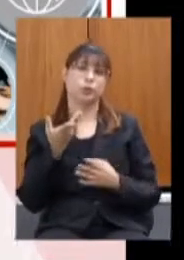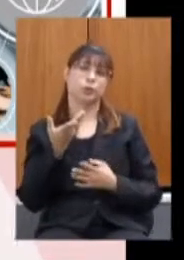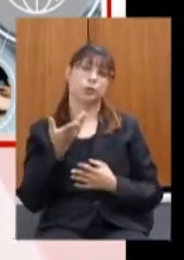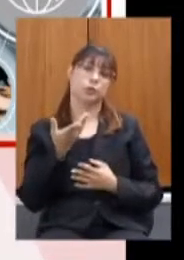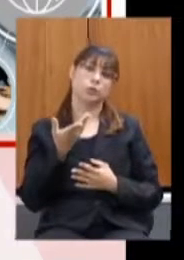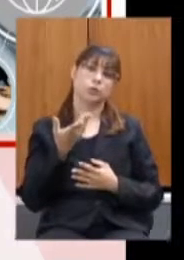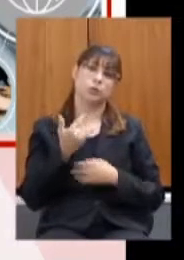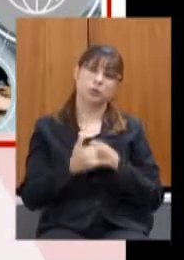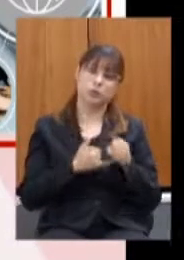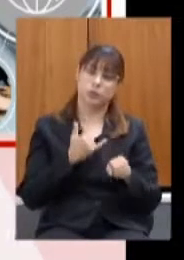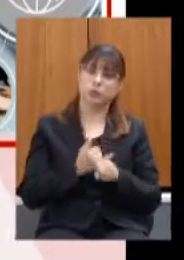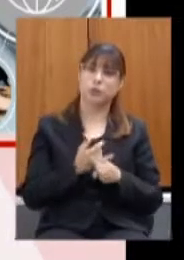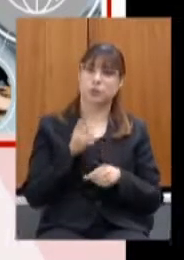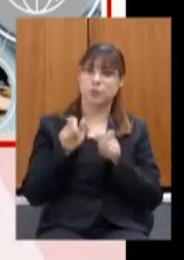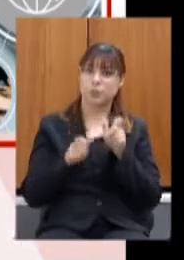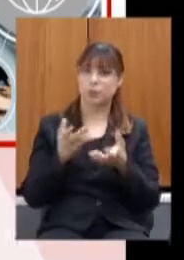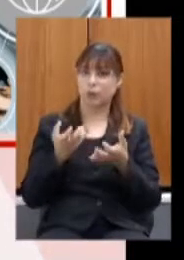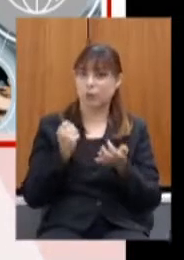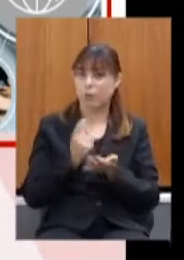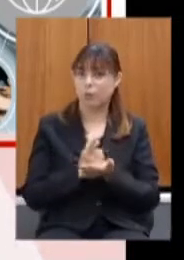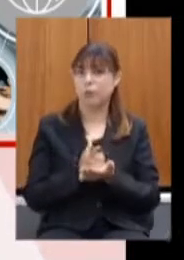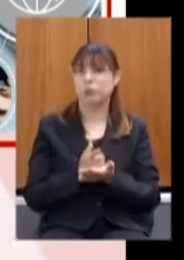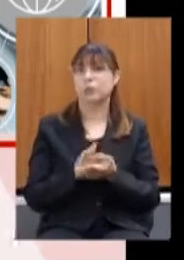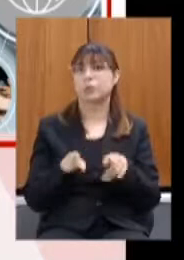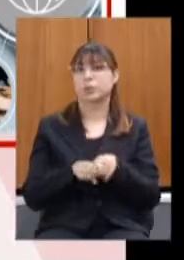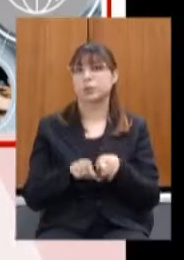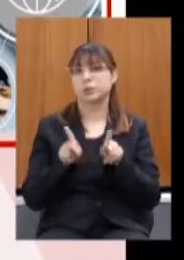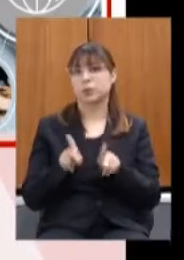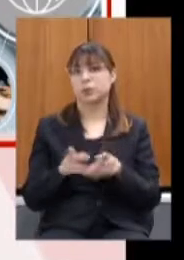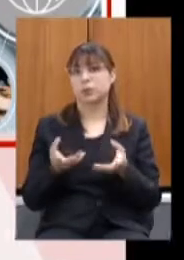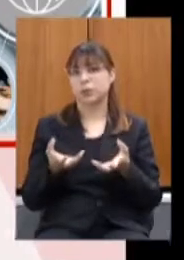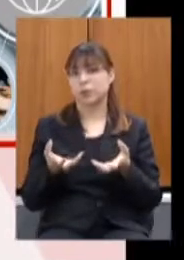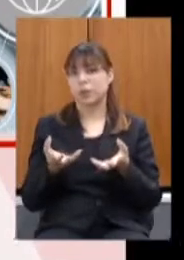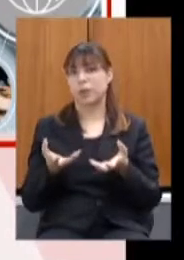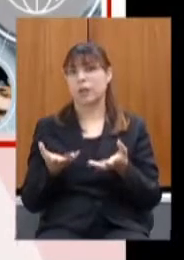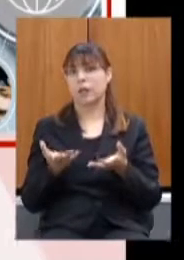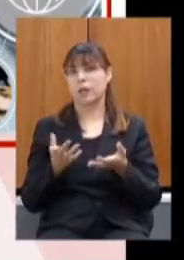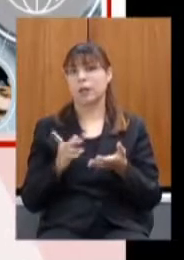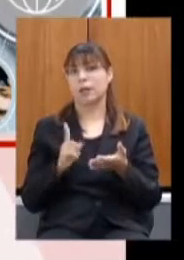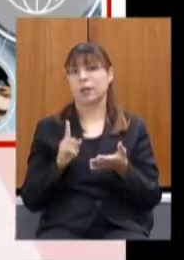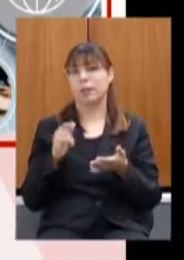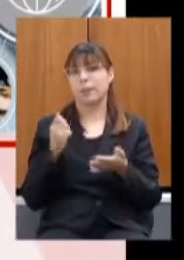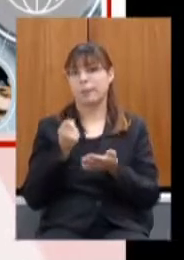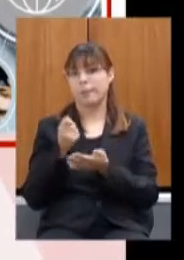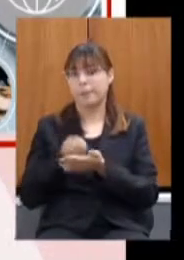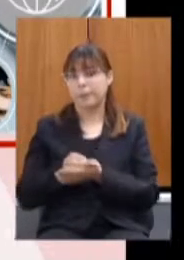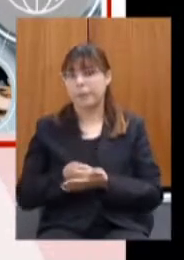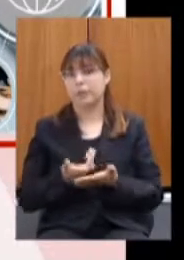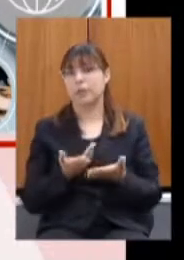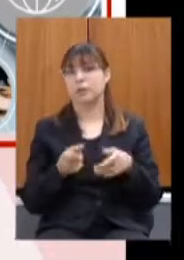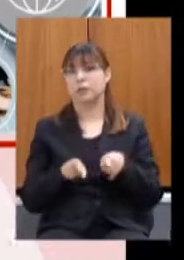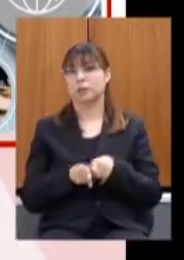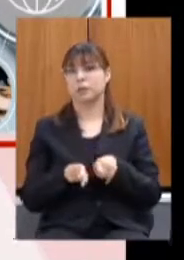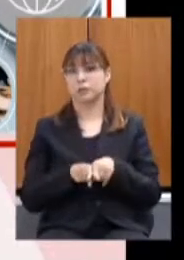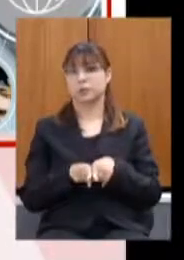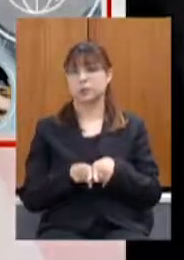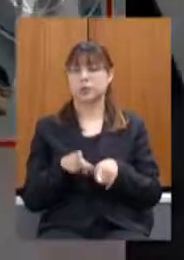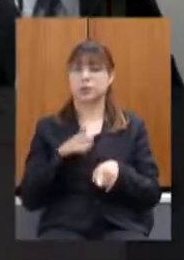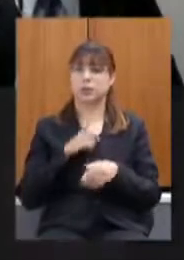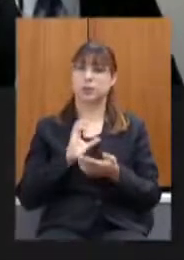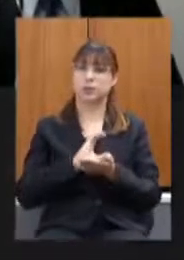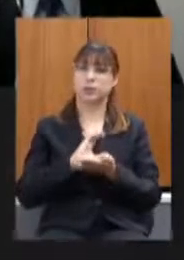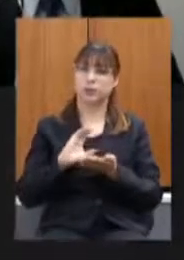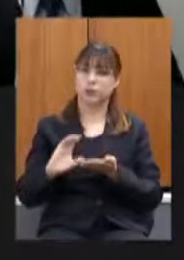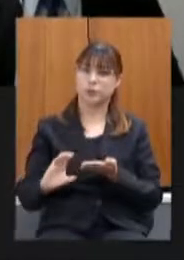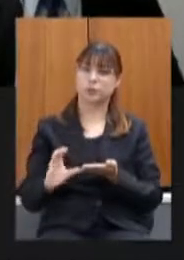contribuinte desejasse teve seu atendimento feito remotamente tivesse capacidade de fazer houve investimento em